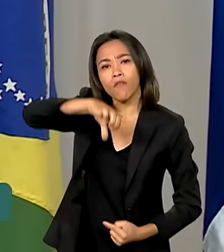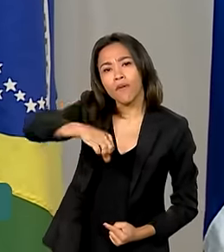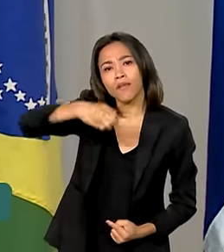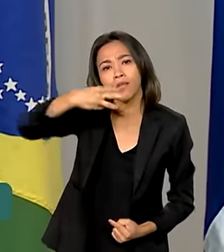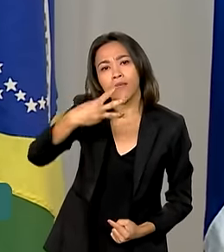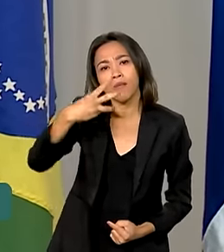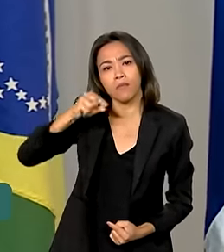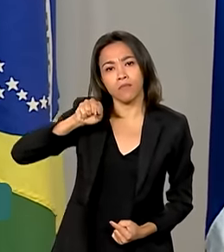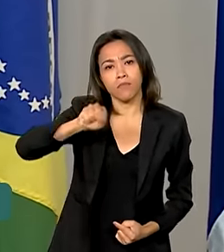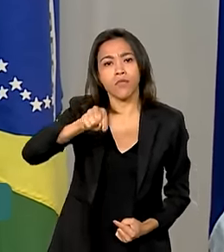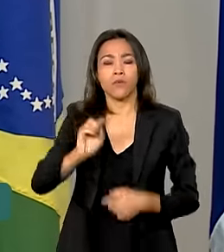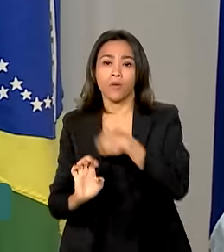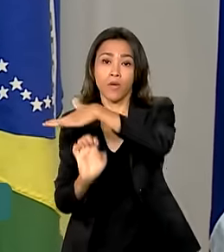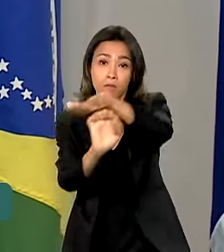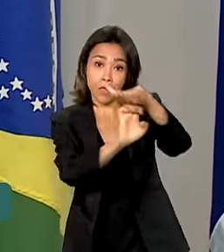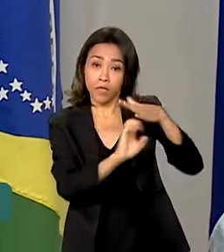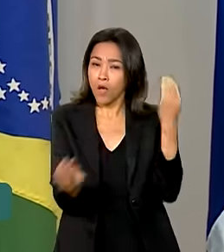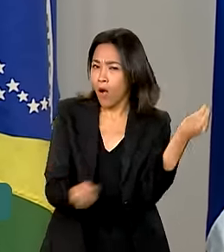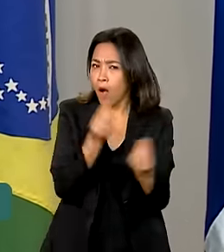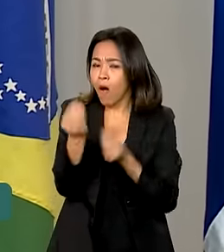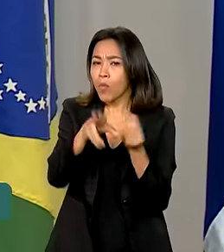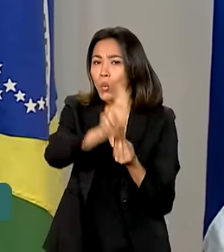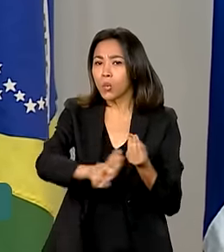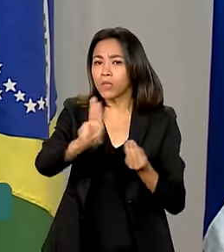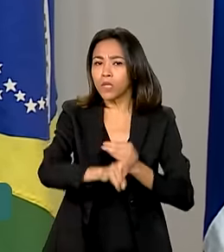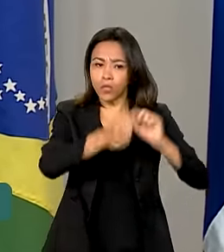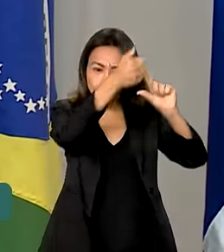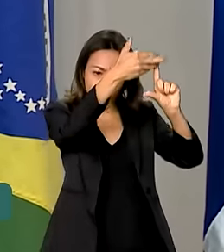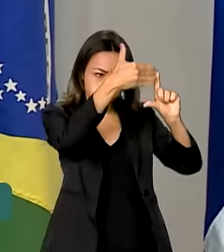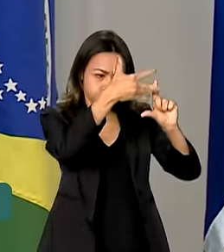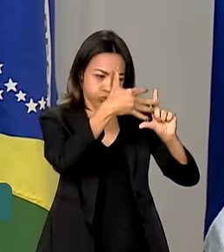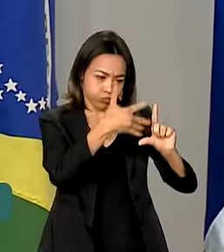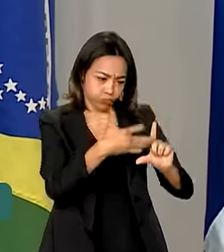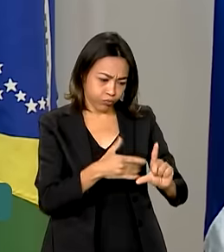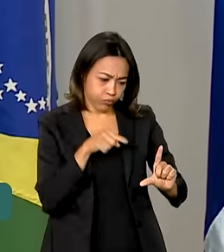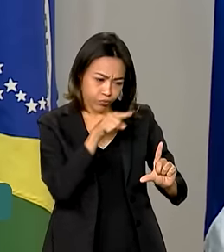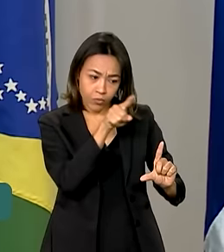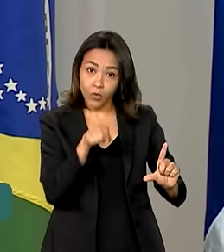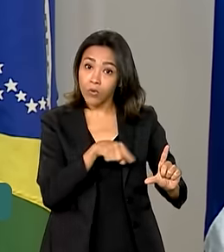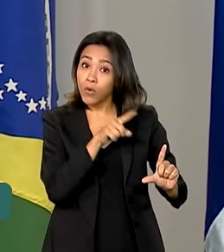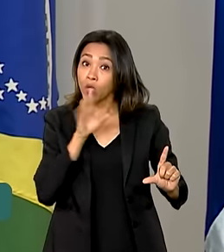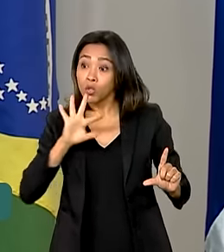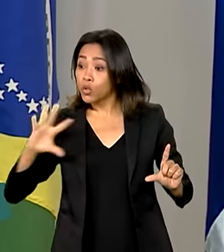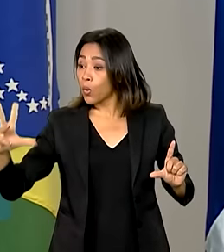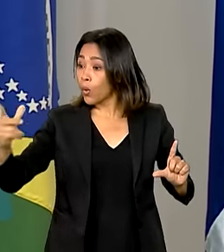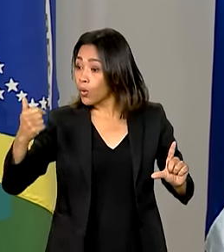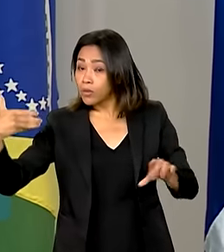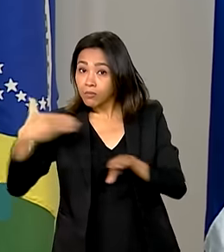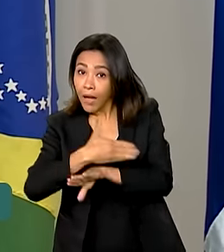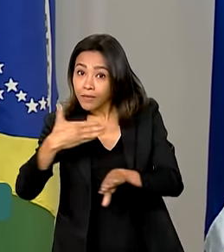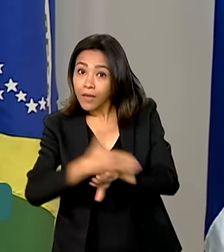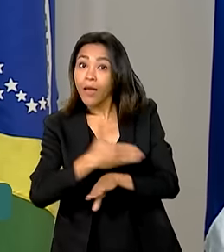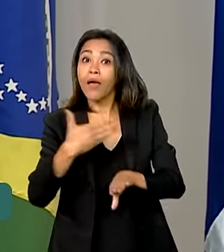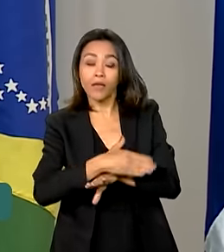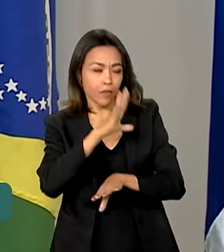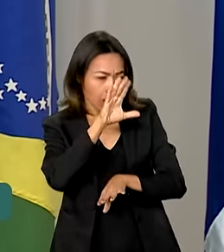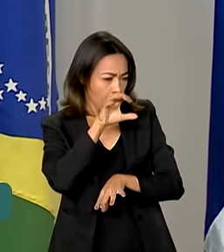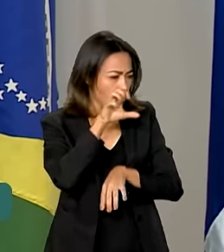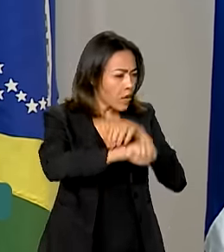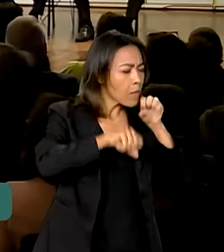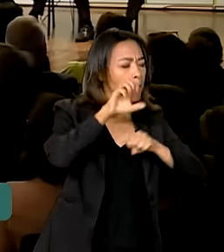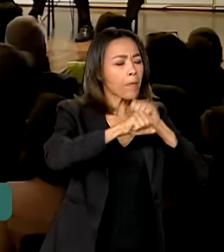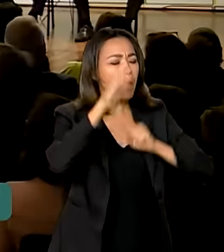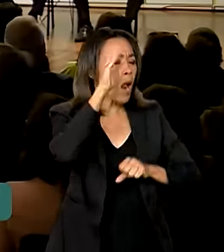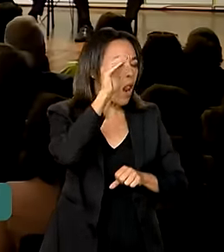empresas. Por meio da plataforma de produtividade, todos os participantes terão acesso ao conteúdo do